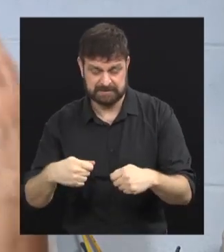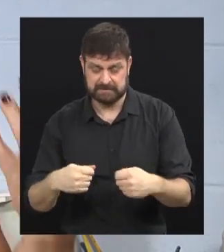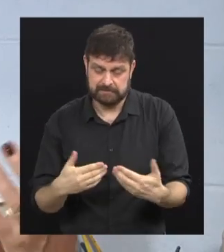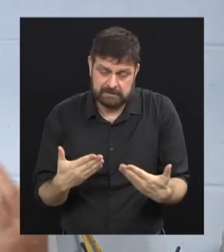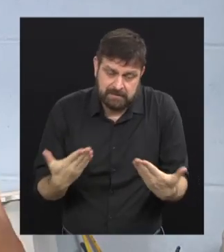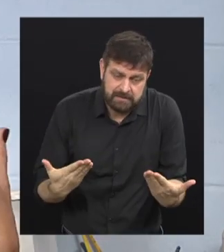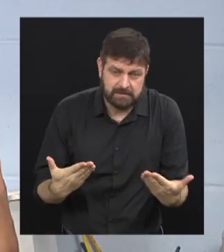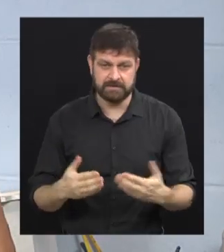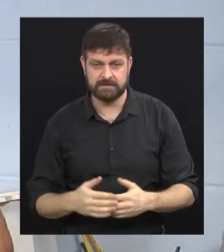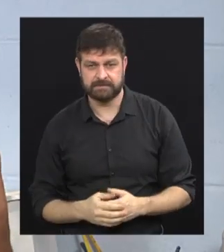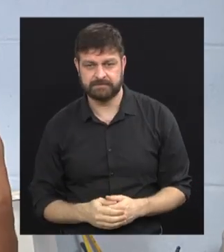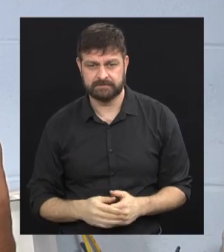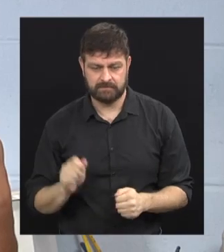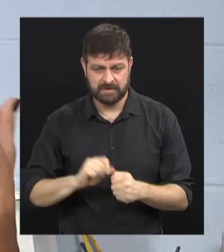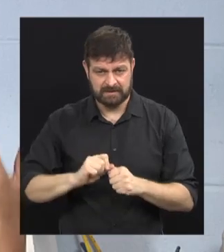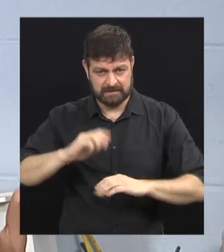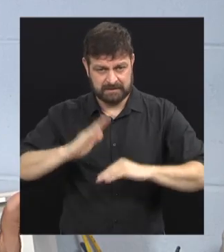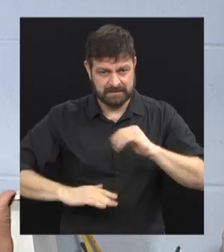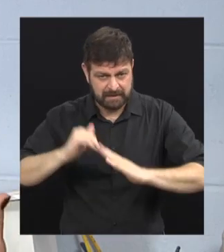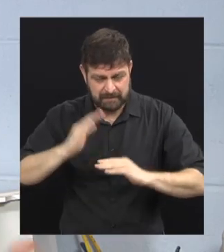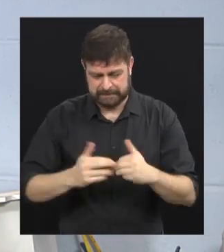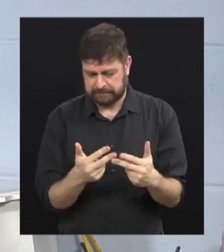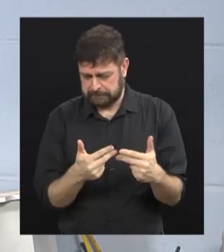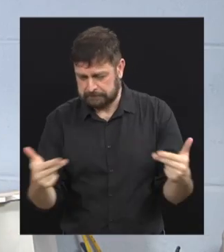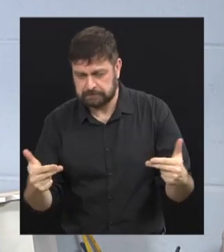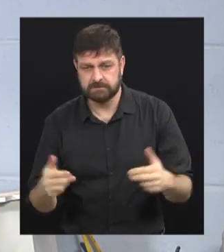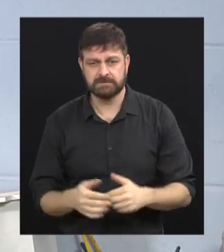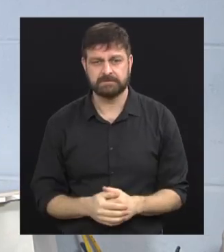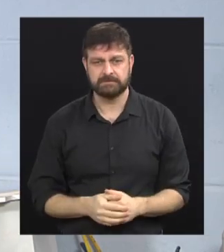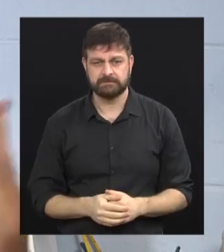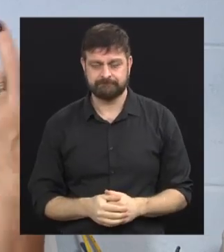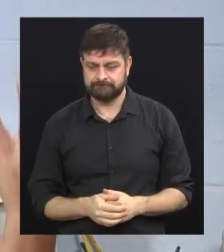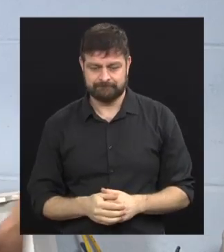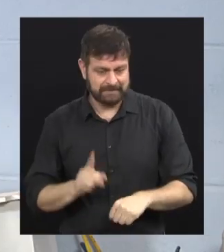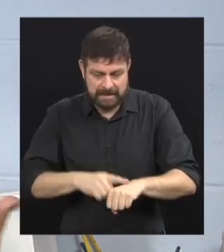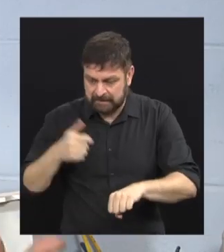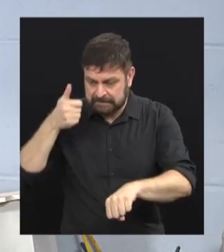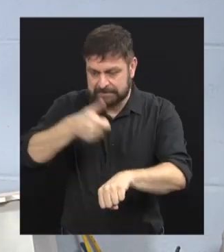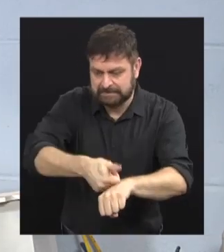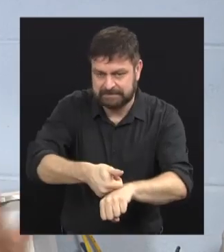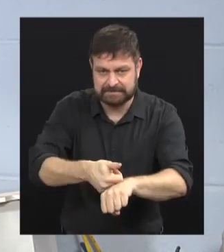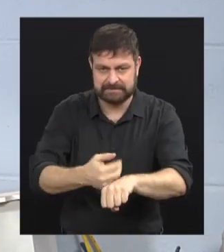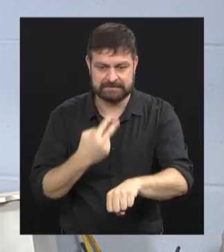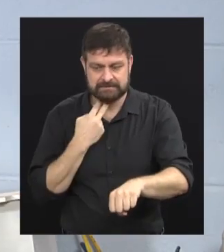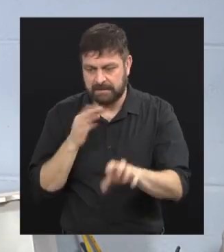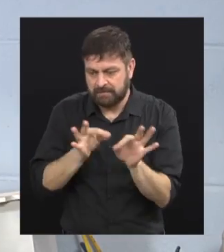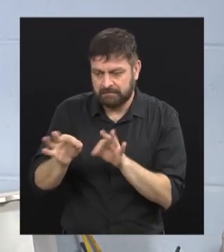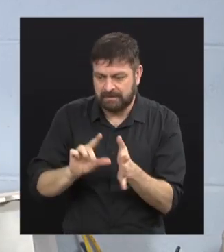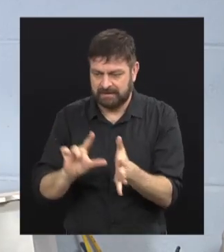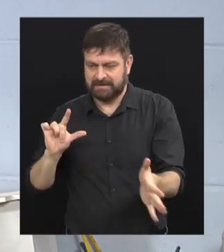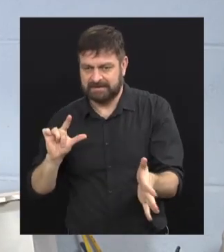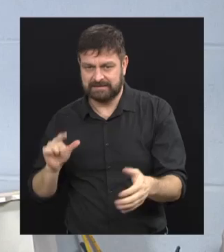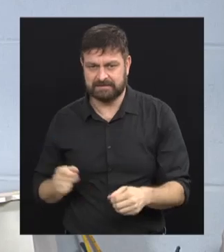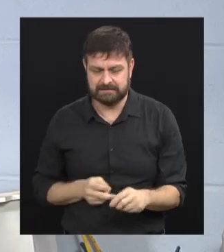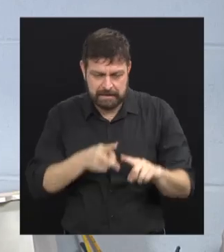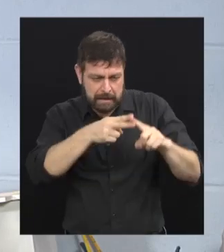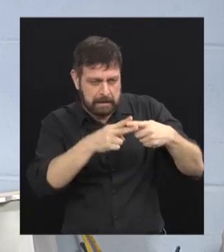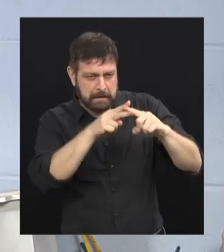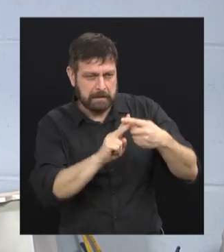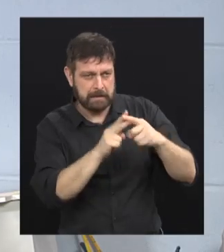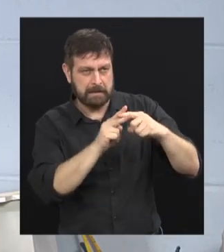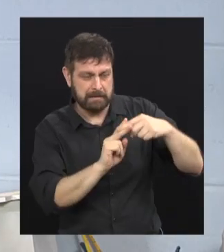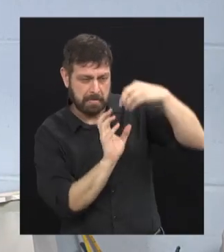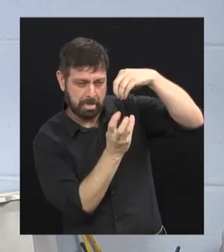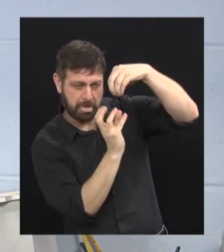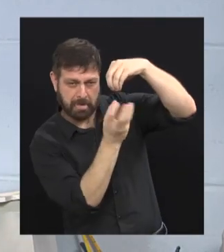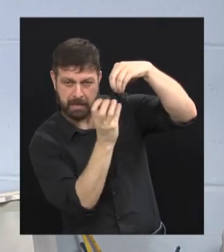né, assim, realizar algumas coisas que, de última hora, que a gente não consegue suprir, manutenção